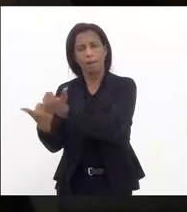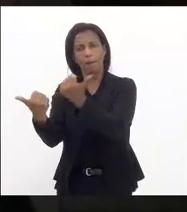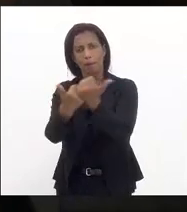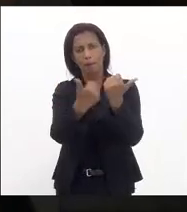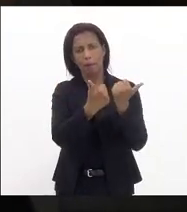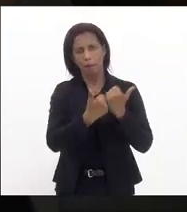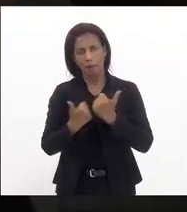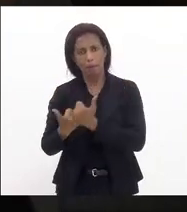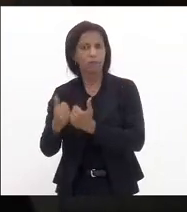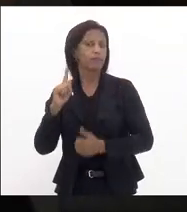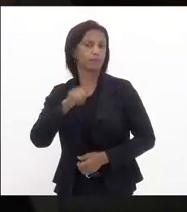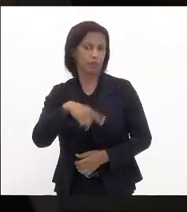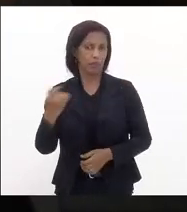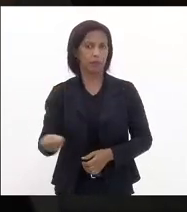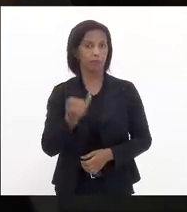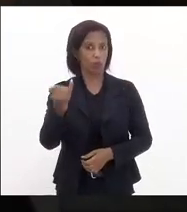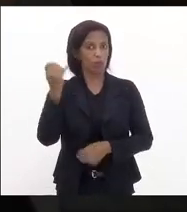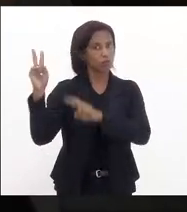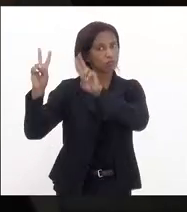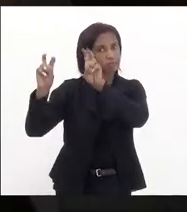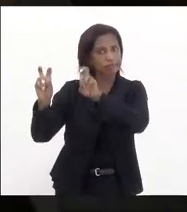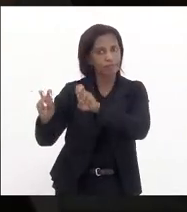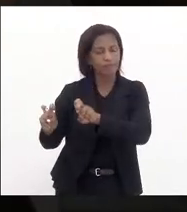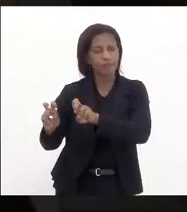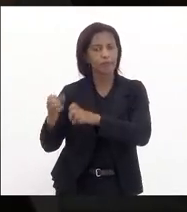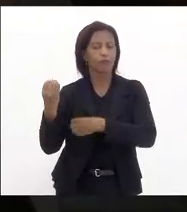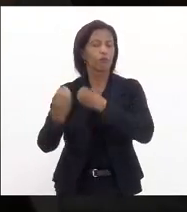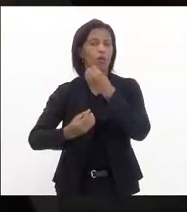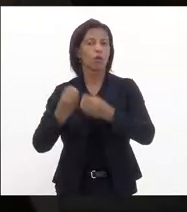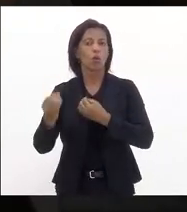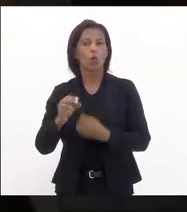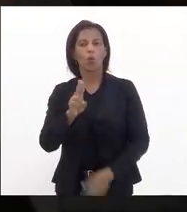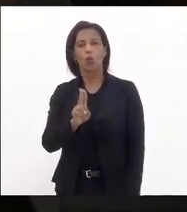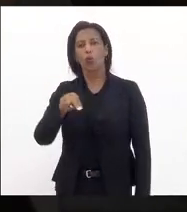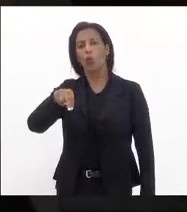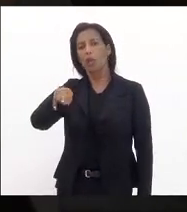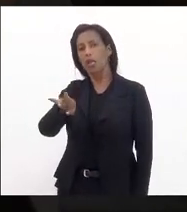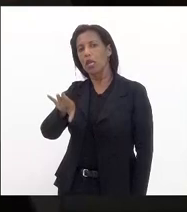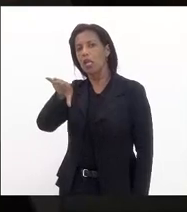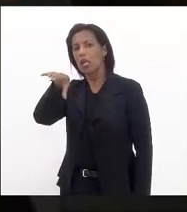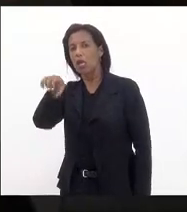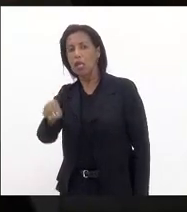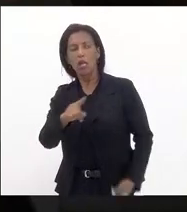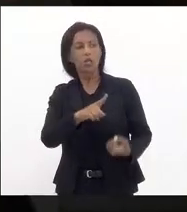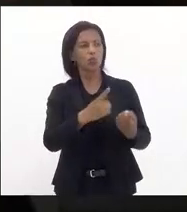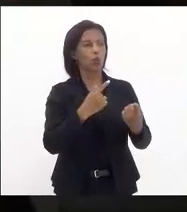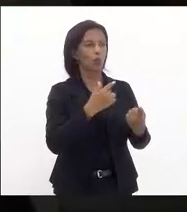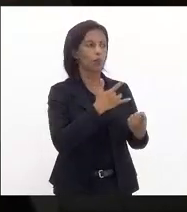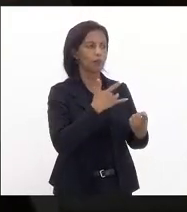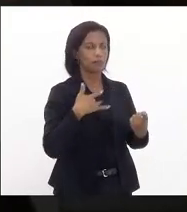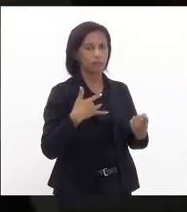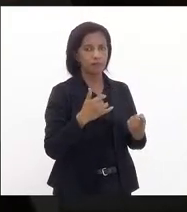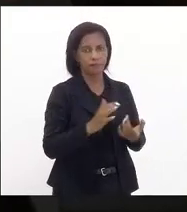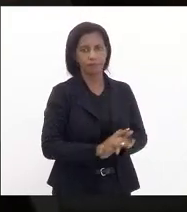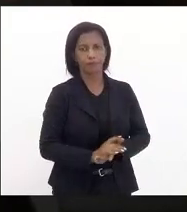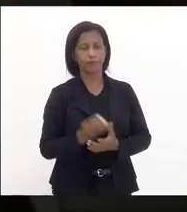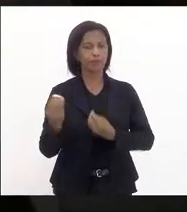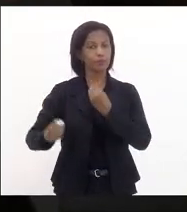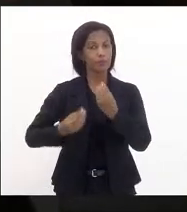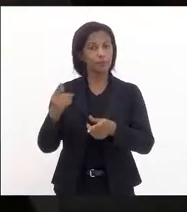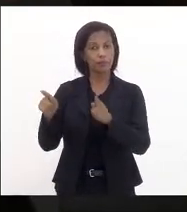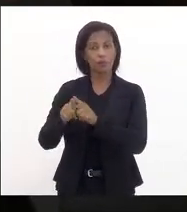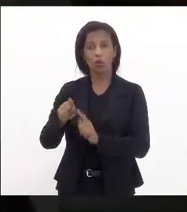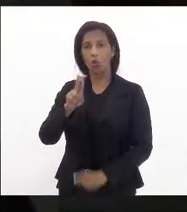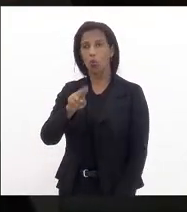complementares importantes temáticos como é o caso da Unesco como é o caso da Organização Mundial da Saúde como é o caso